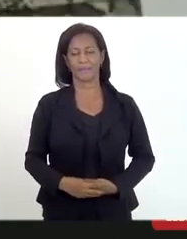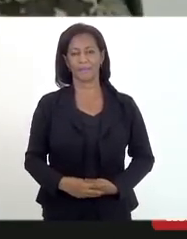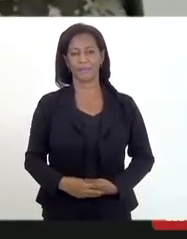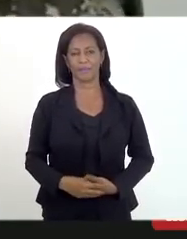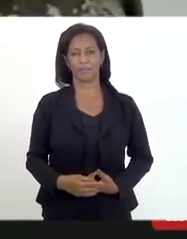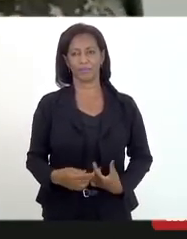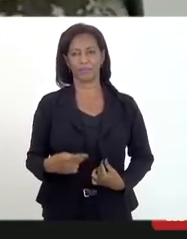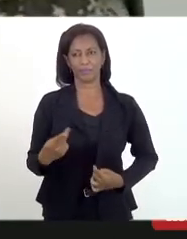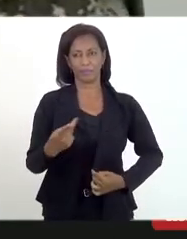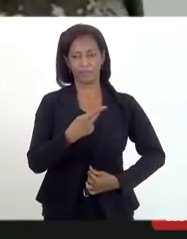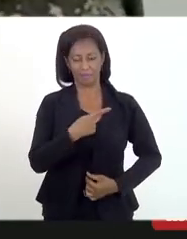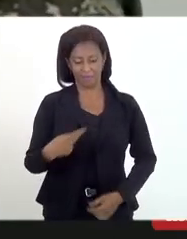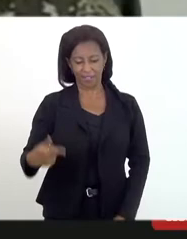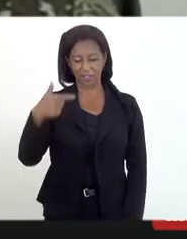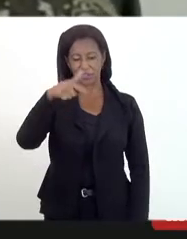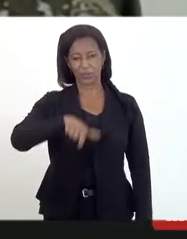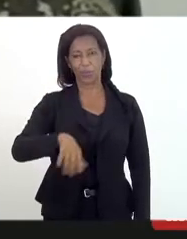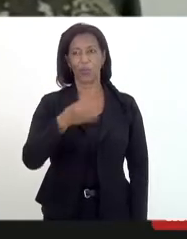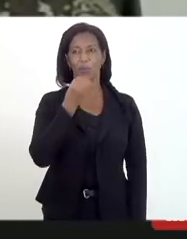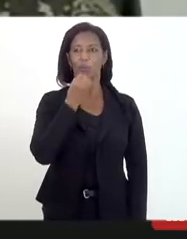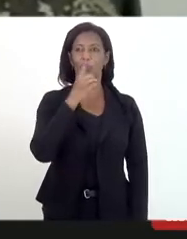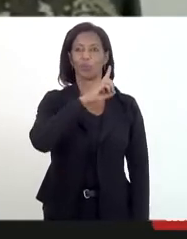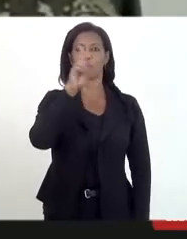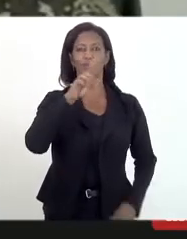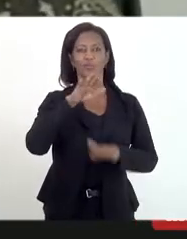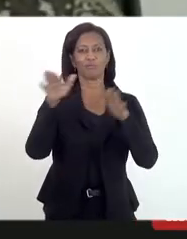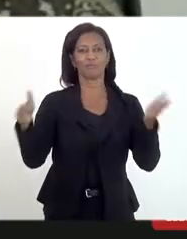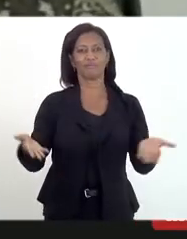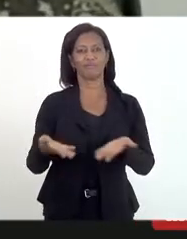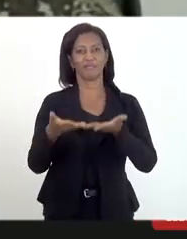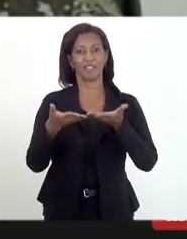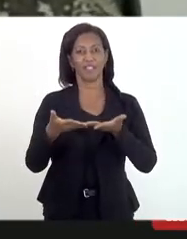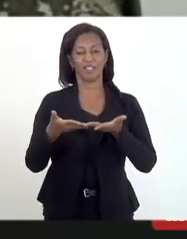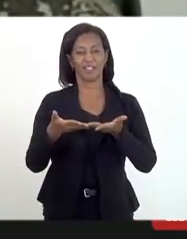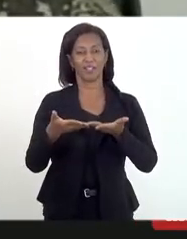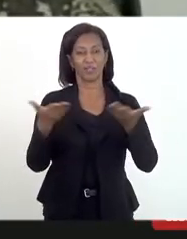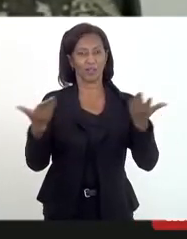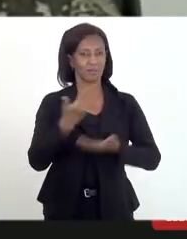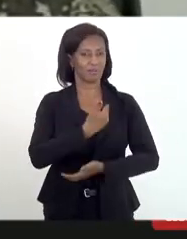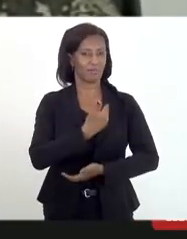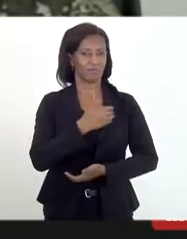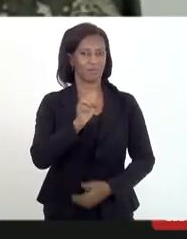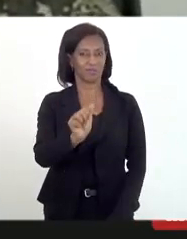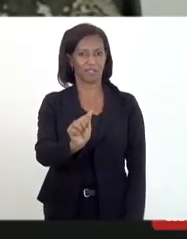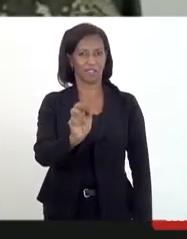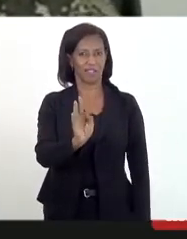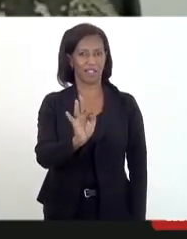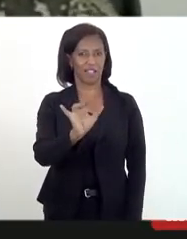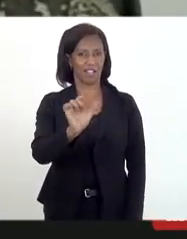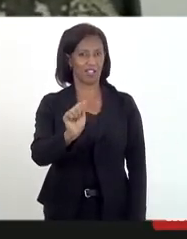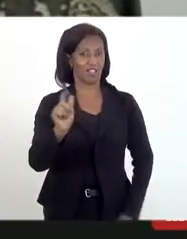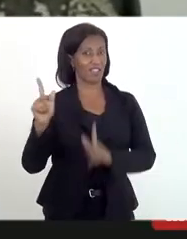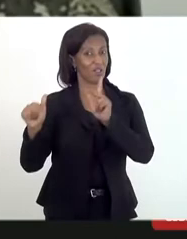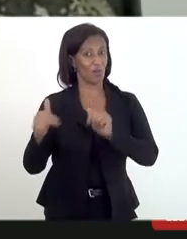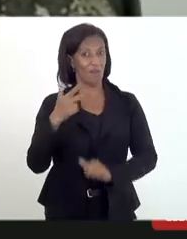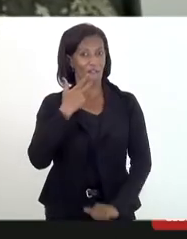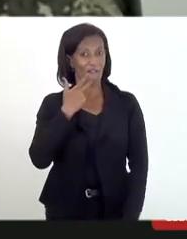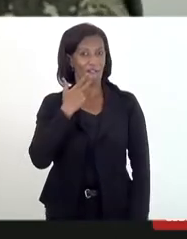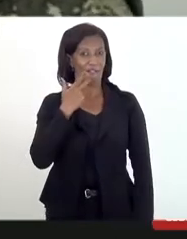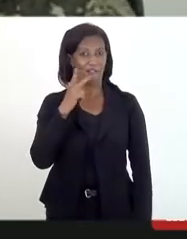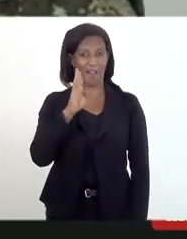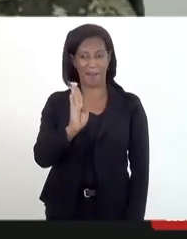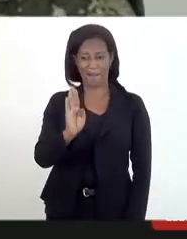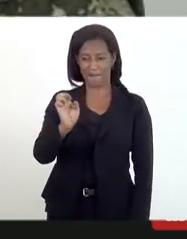Senhora Presidente, mais uma vez, bom dia. Bom dia a todos e todas. O nosso queridíssimo Atila Nunes, como diz a Berê, o Gaiato.